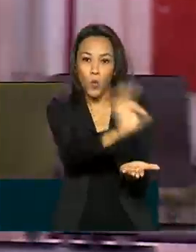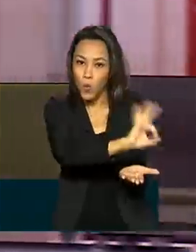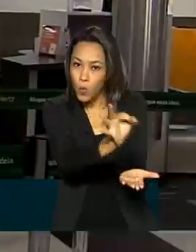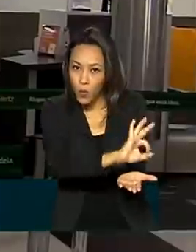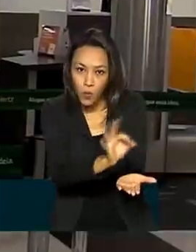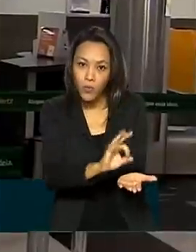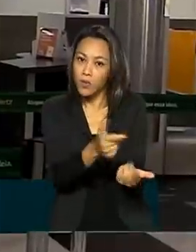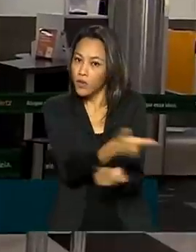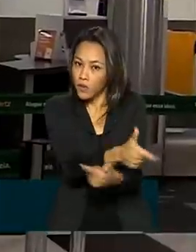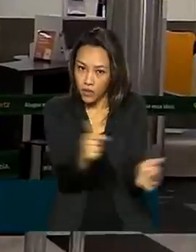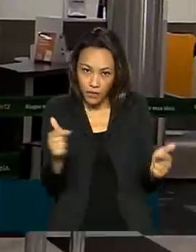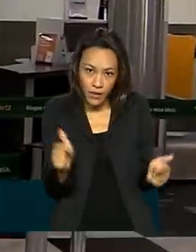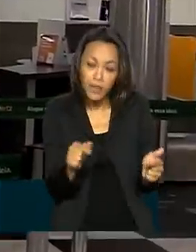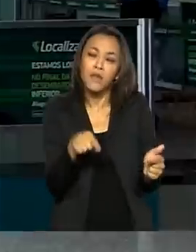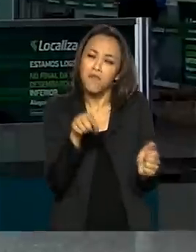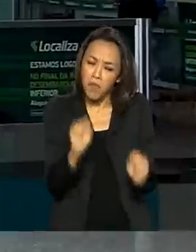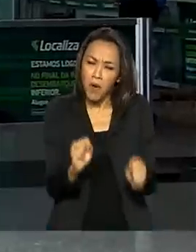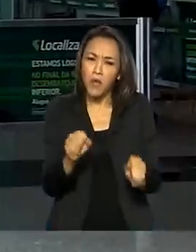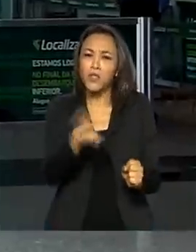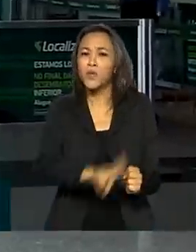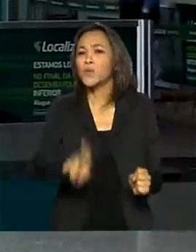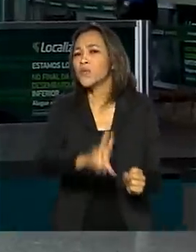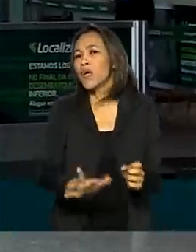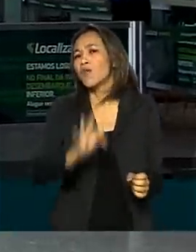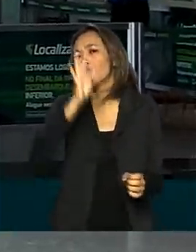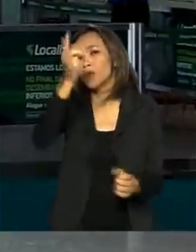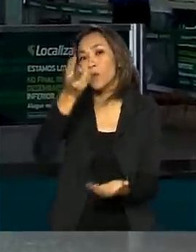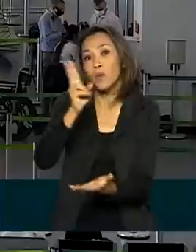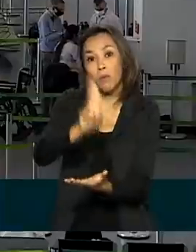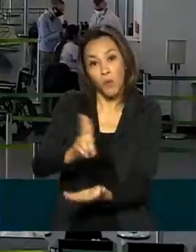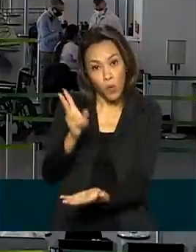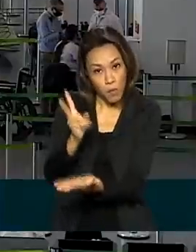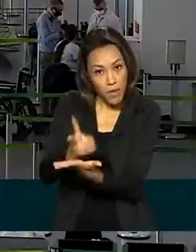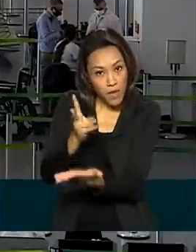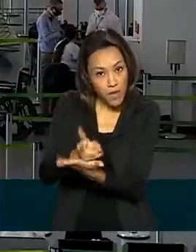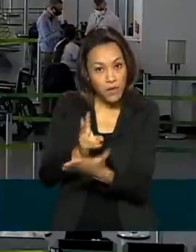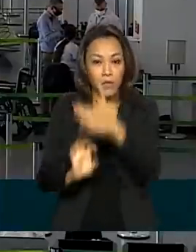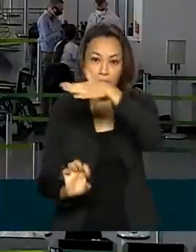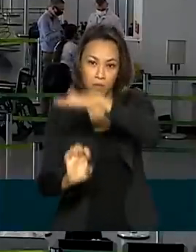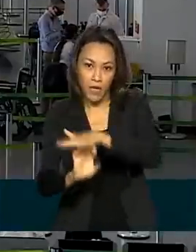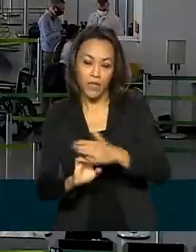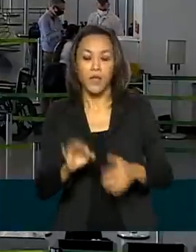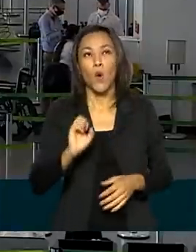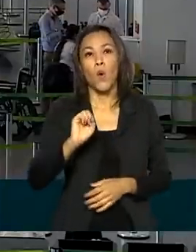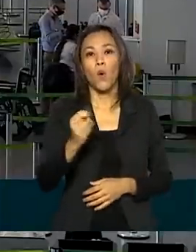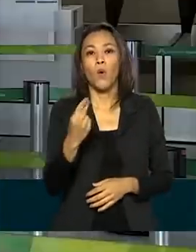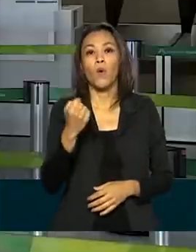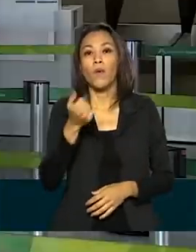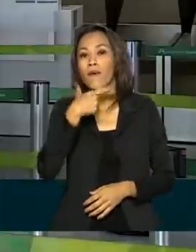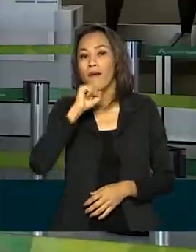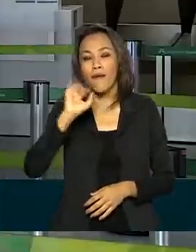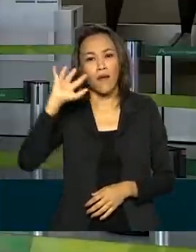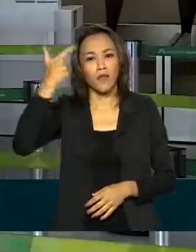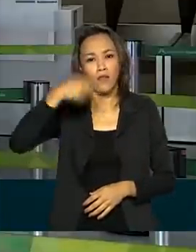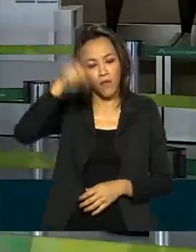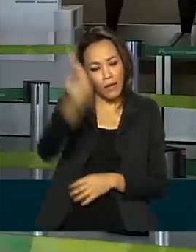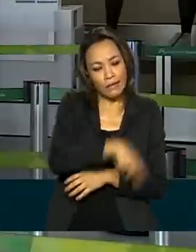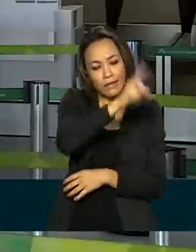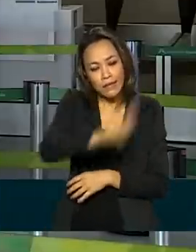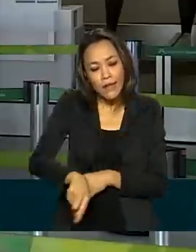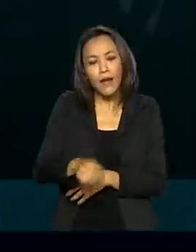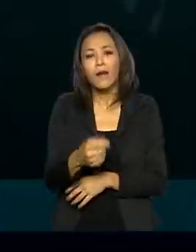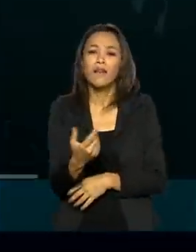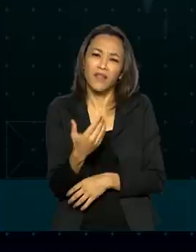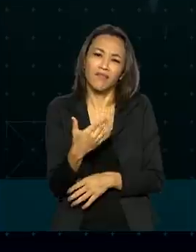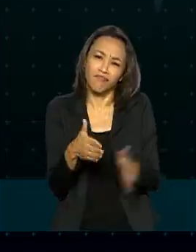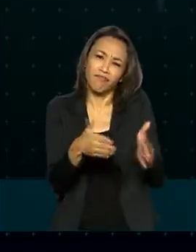crédito para uma futura utilização com a mesma empresa aérea. Quem resolver cancelar a passagem e optar pela devolução em